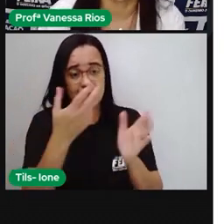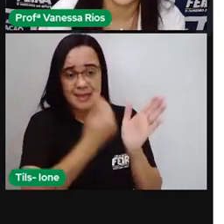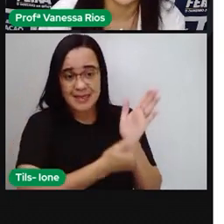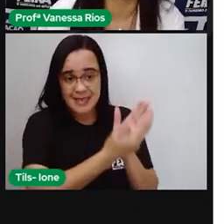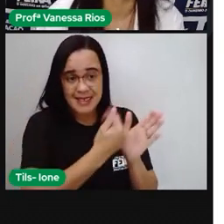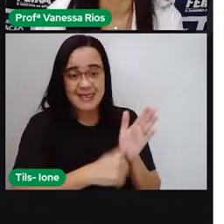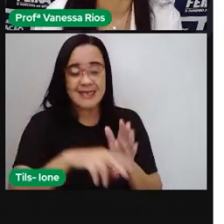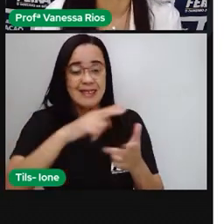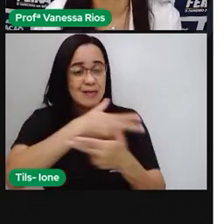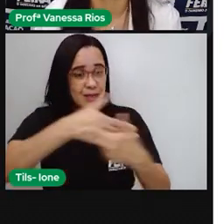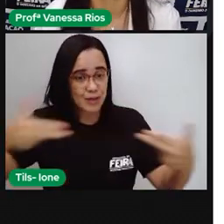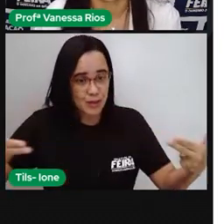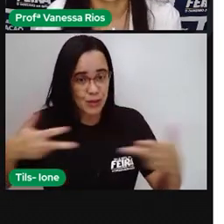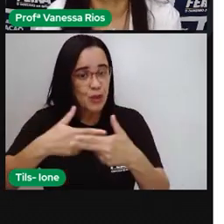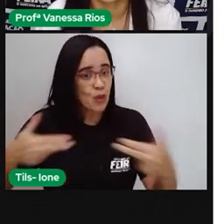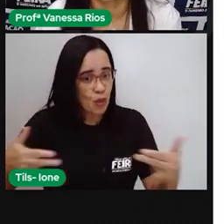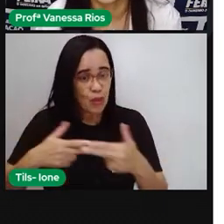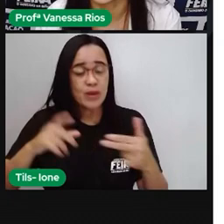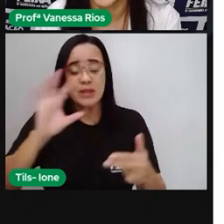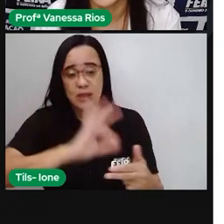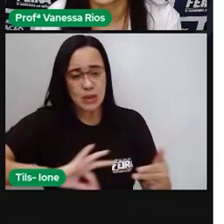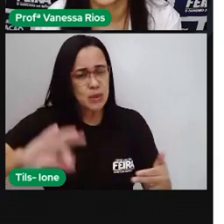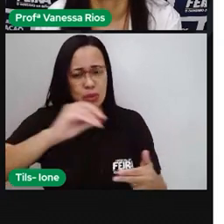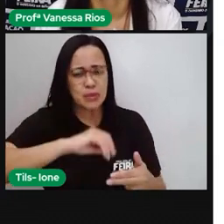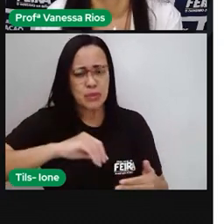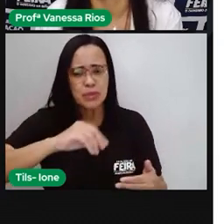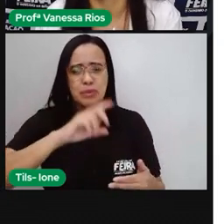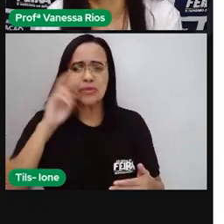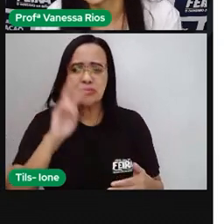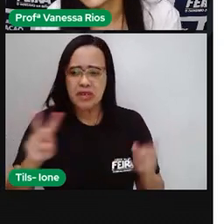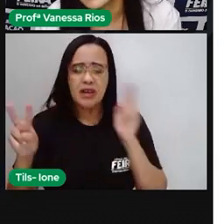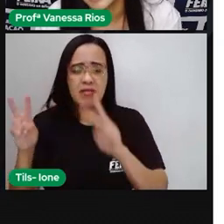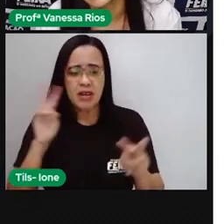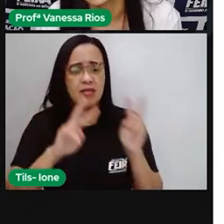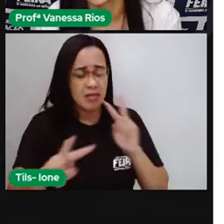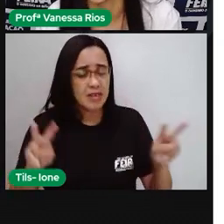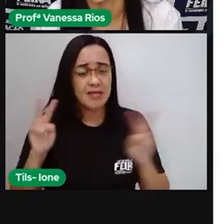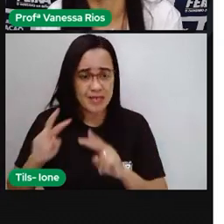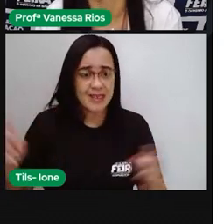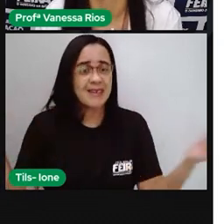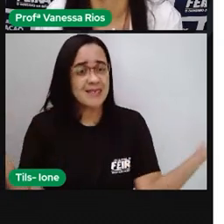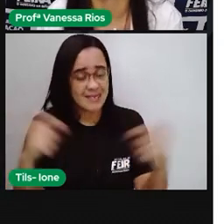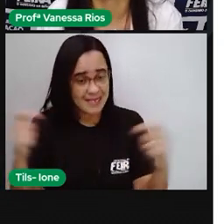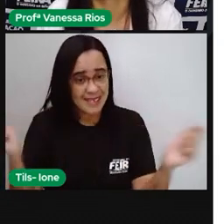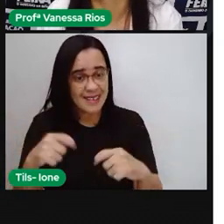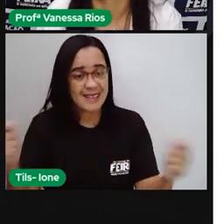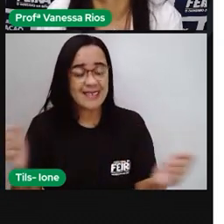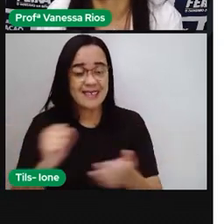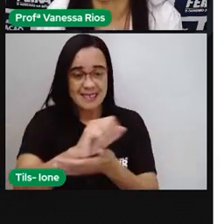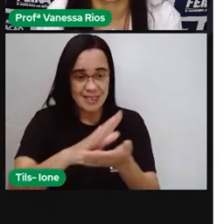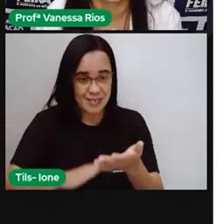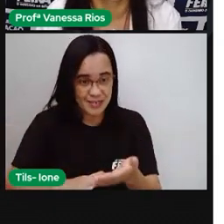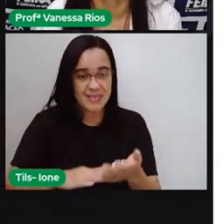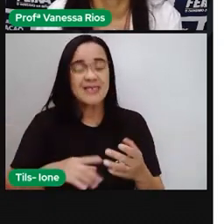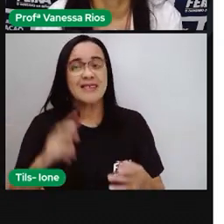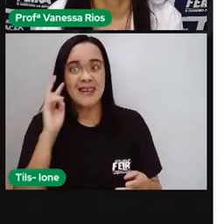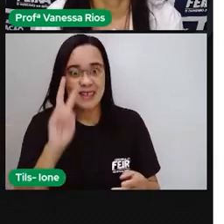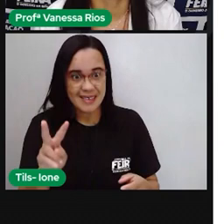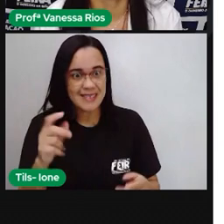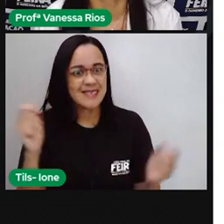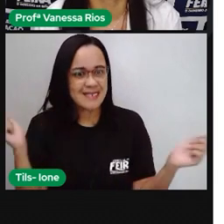nos objetos, naquilo que está aí ao nosso redor, ao alcance aí das nossas atividades, da nossa visão.